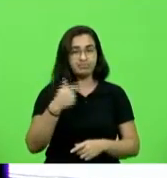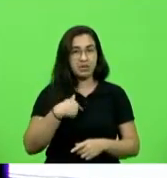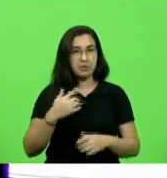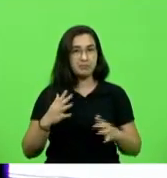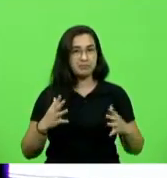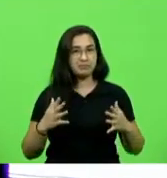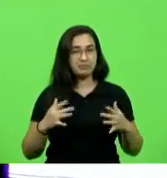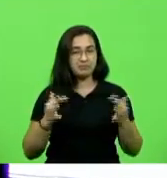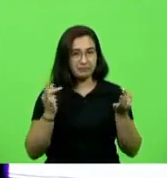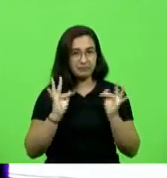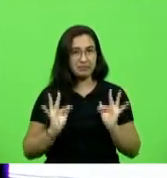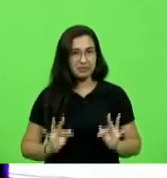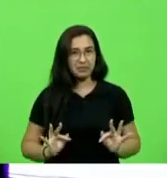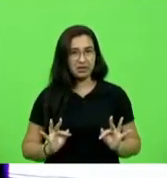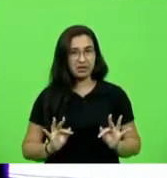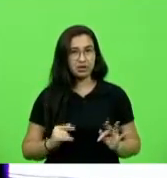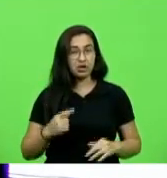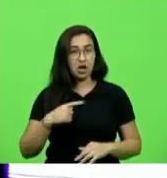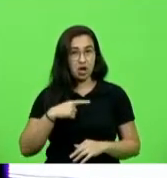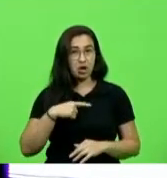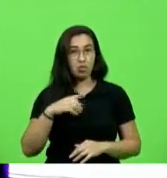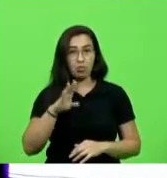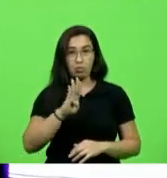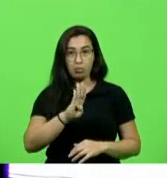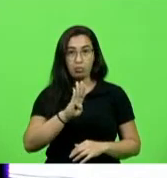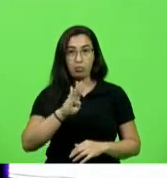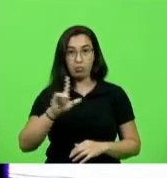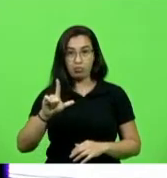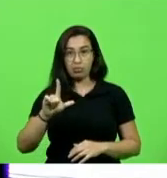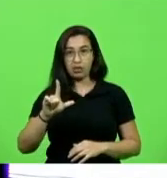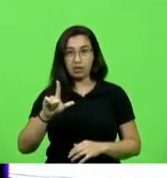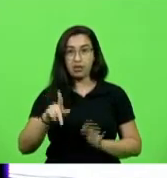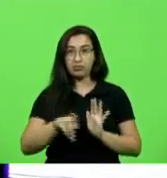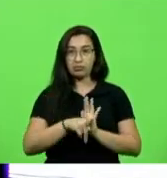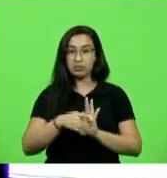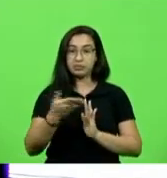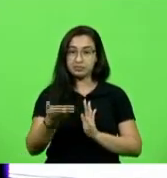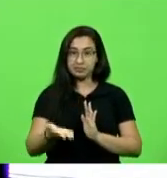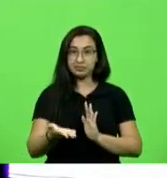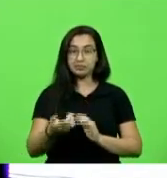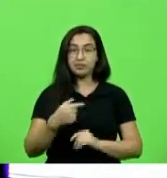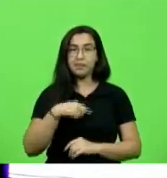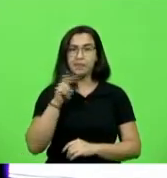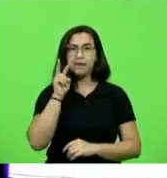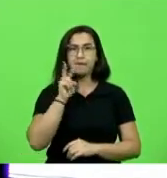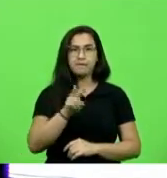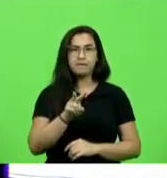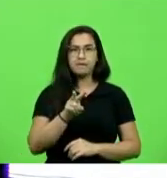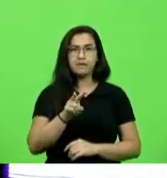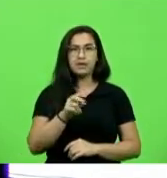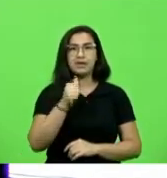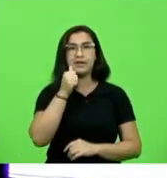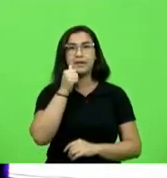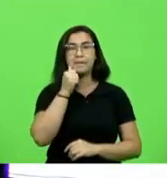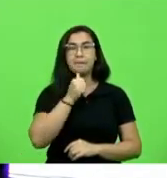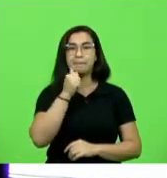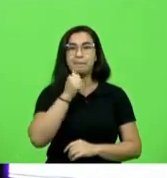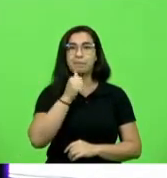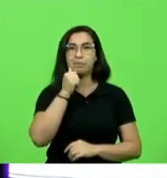como o blumenauense que sou também vi a atleta blumenauense